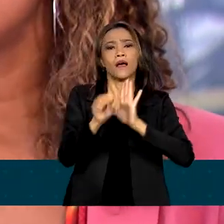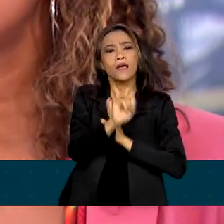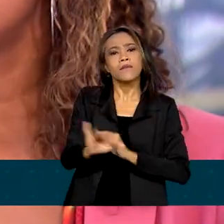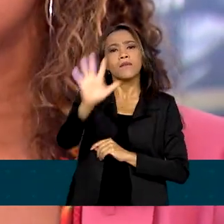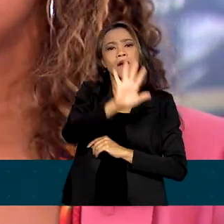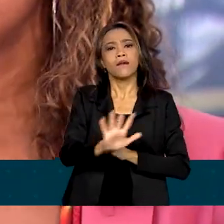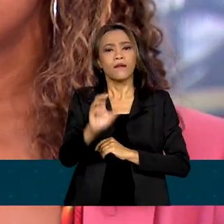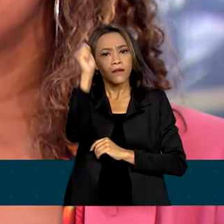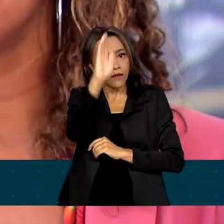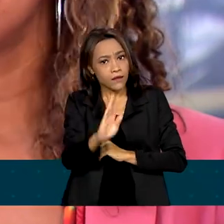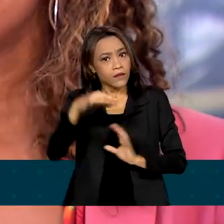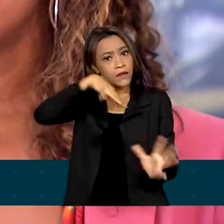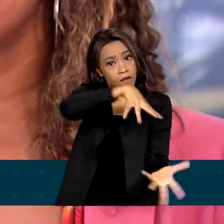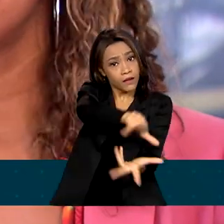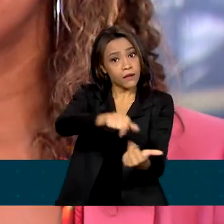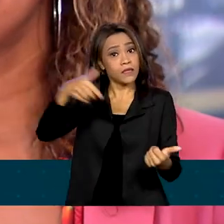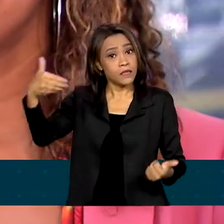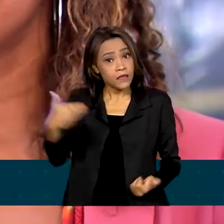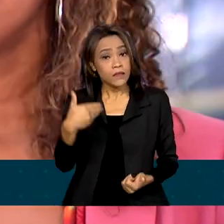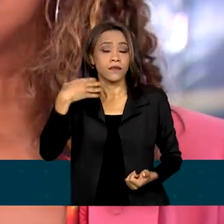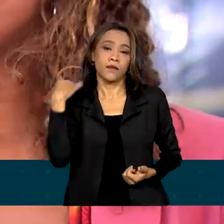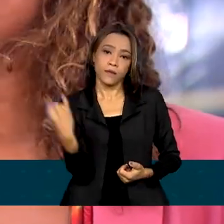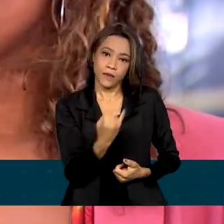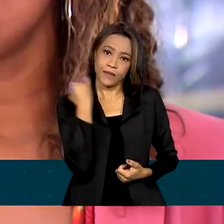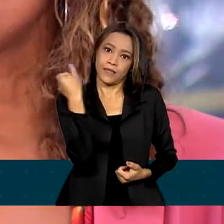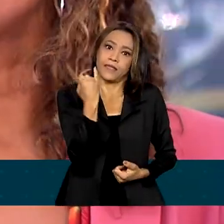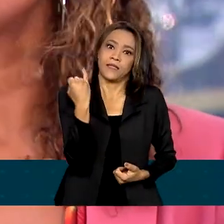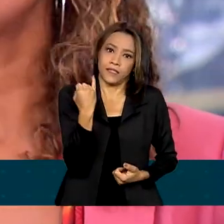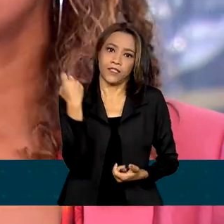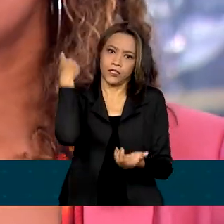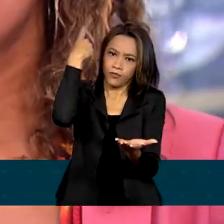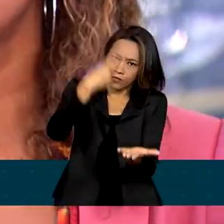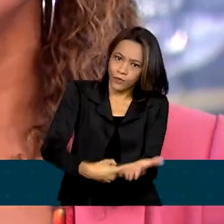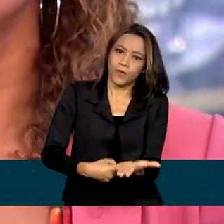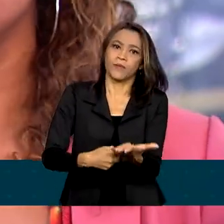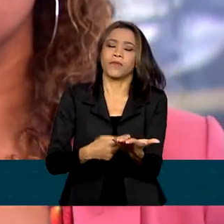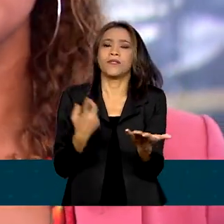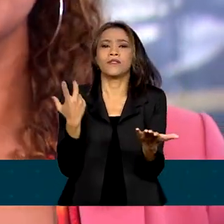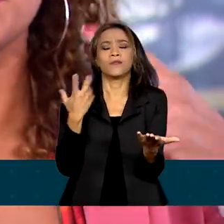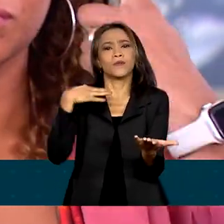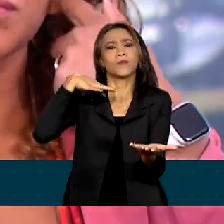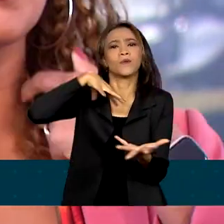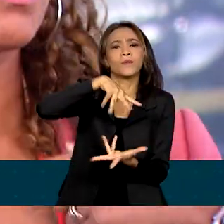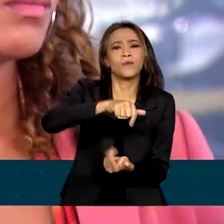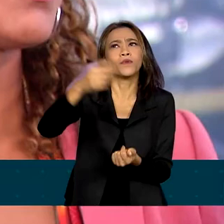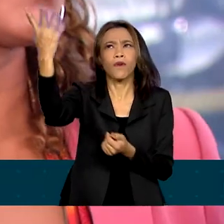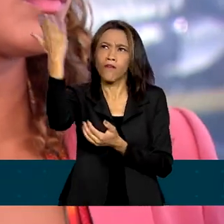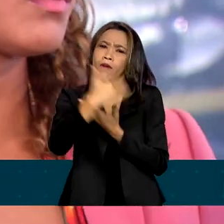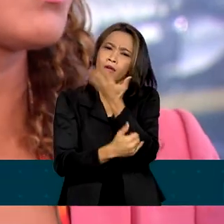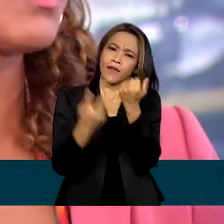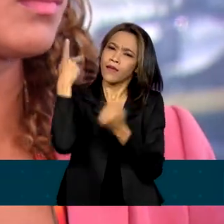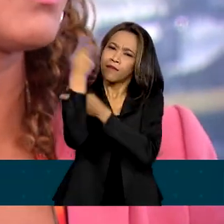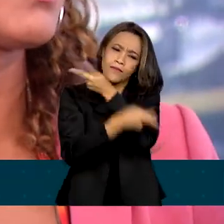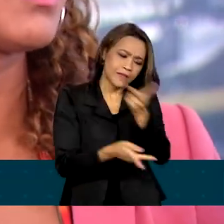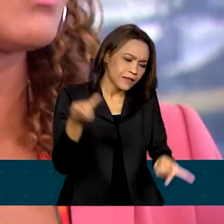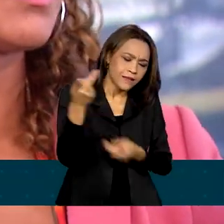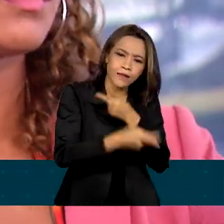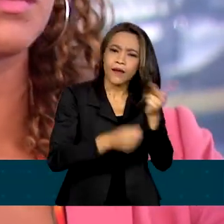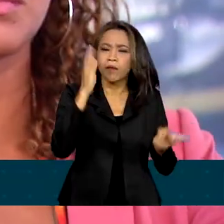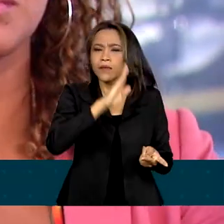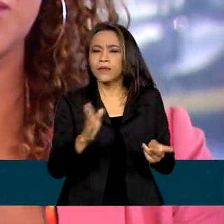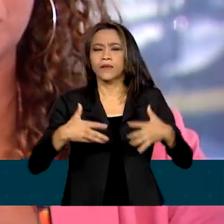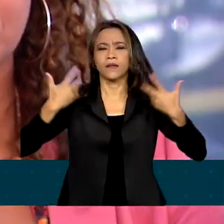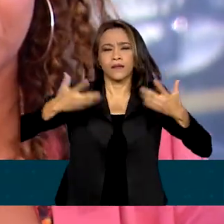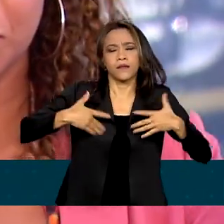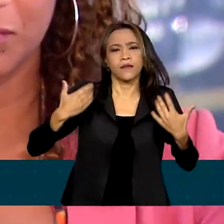importante da história do Brasil, repactuar com o mundo, laços que o mundo venha visitar, o Brasil da alegria, do cuidado, da